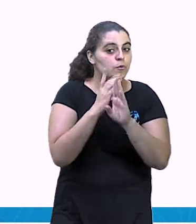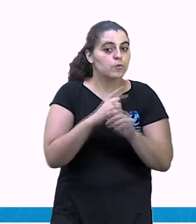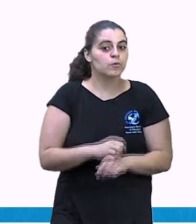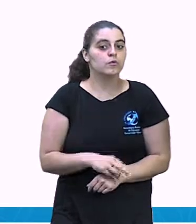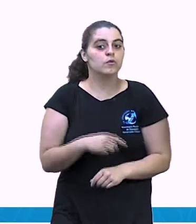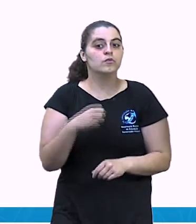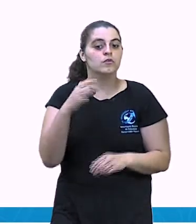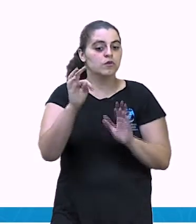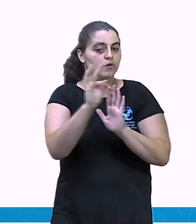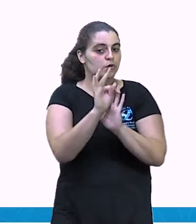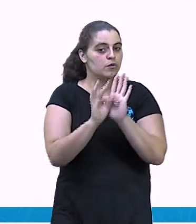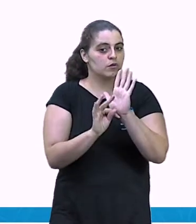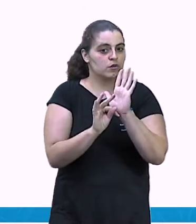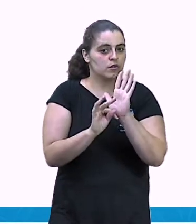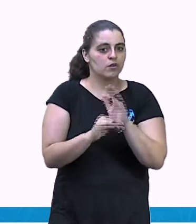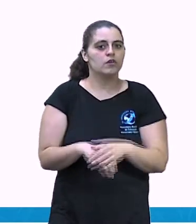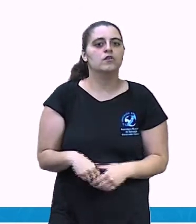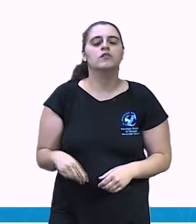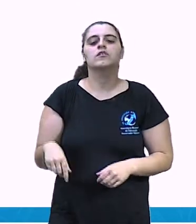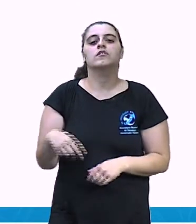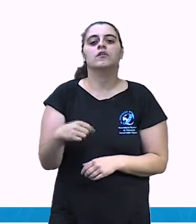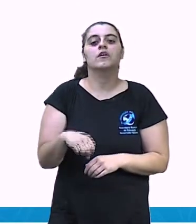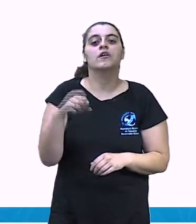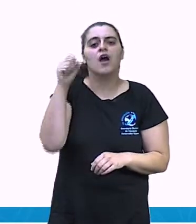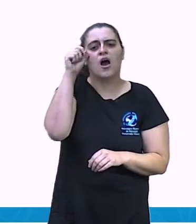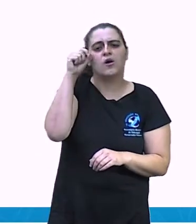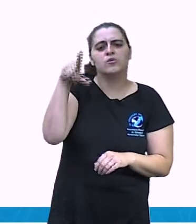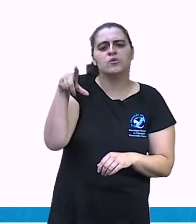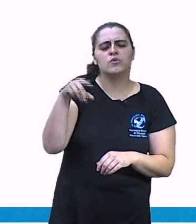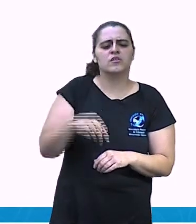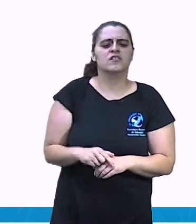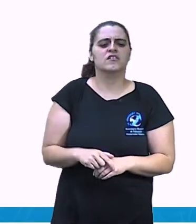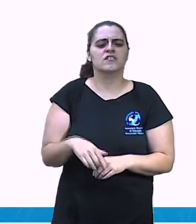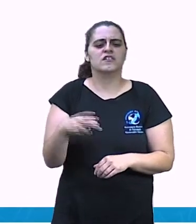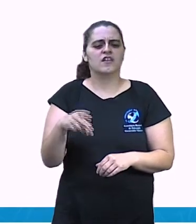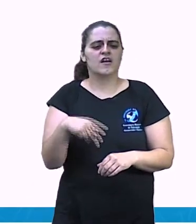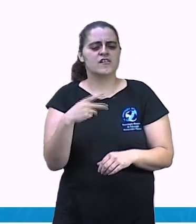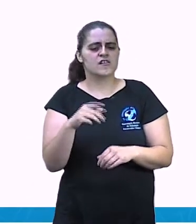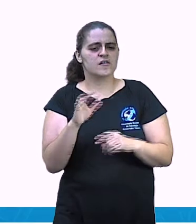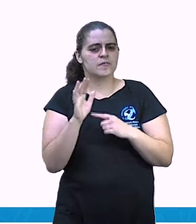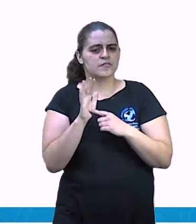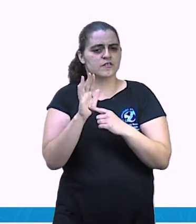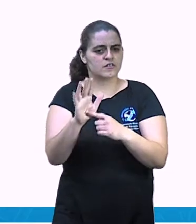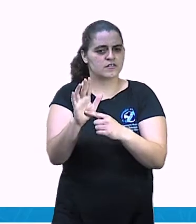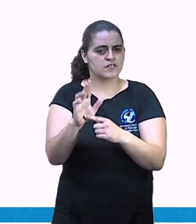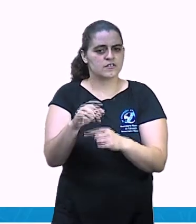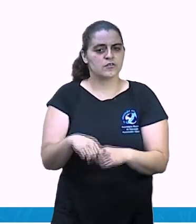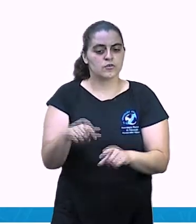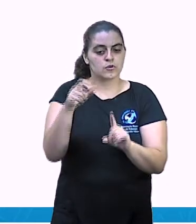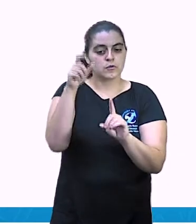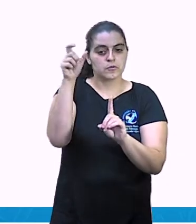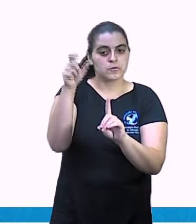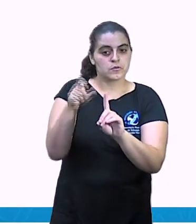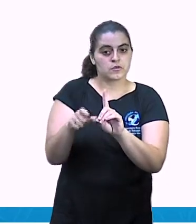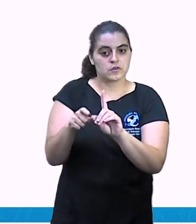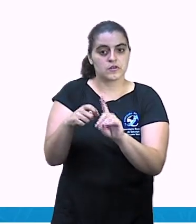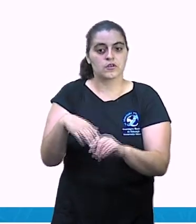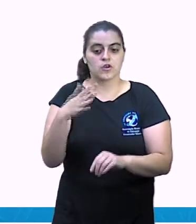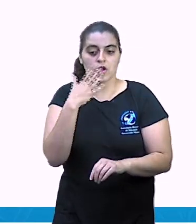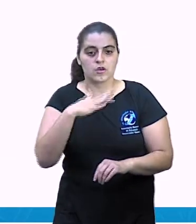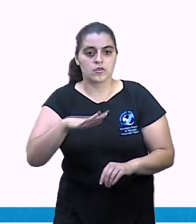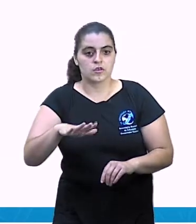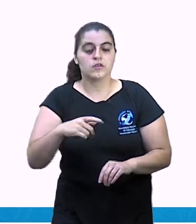azul está a fala dos meninos. E em vermelho, a fala do sapo.